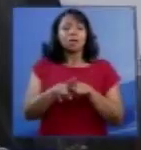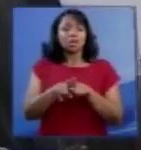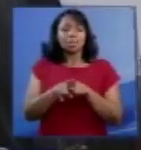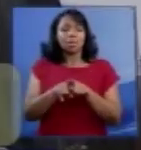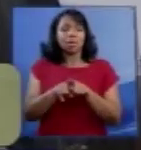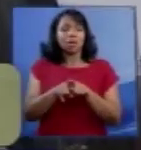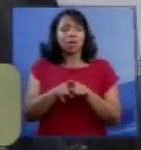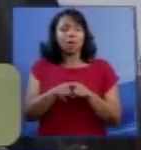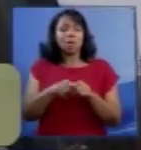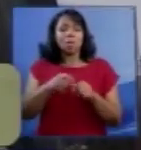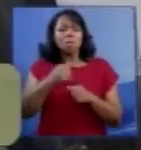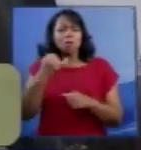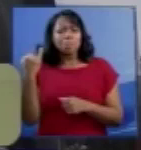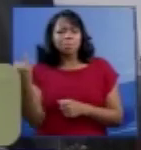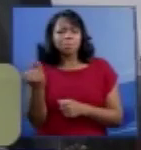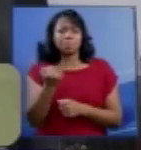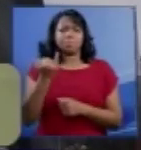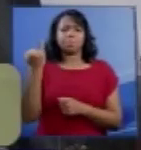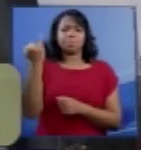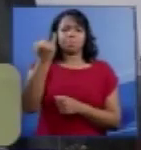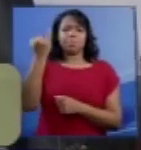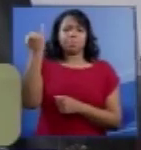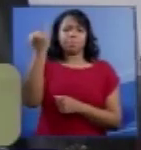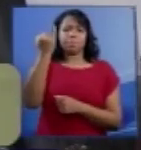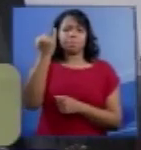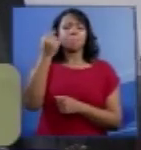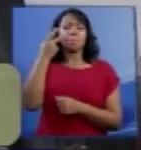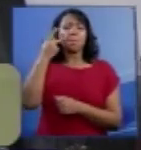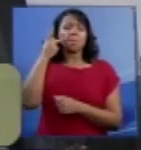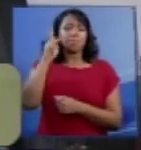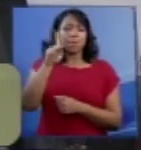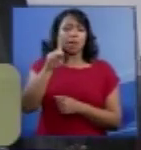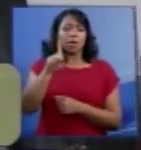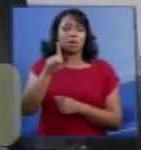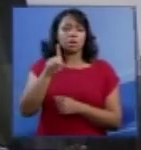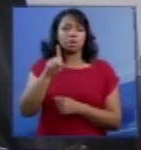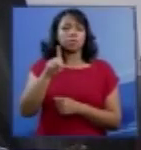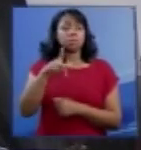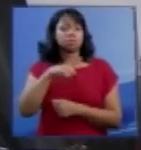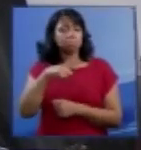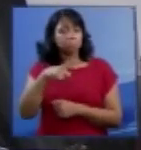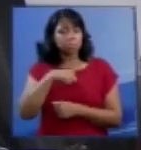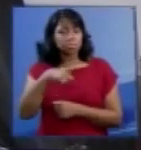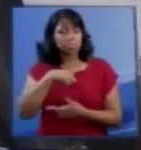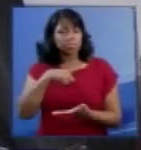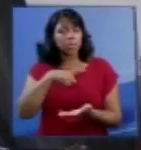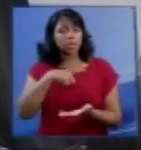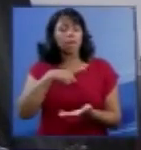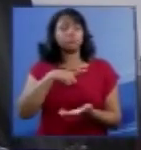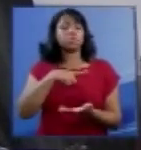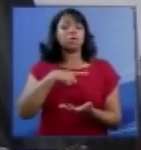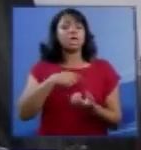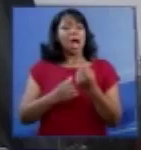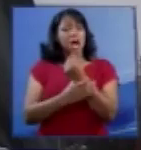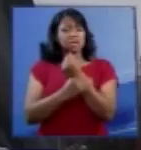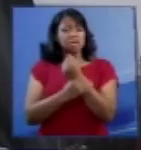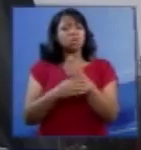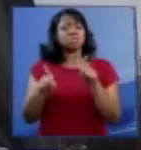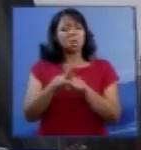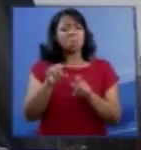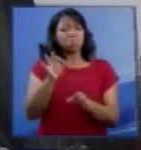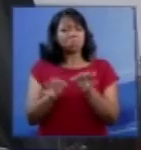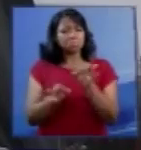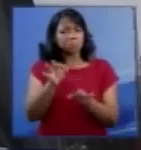da maior importância para termos a segurança jurídica